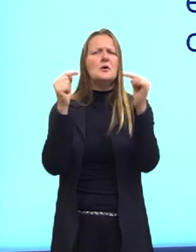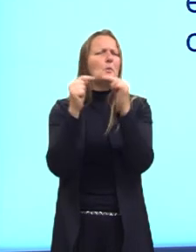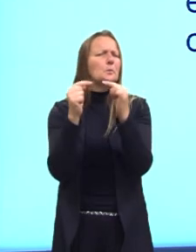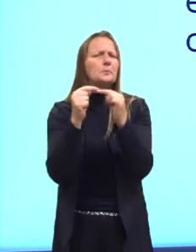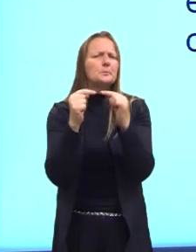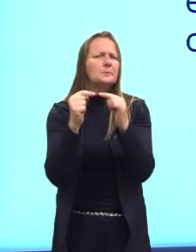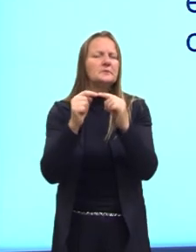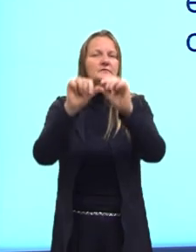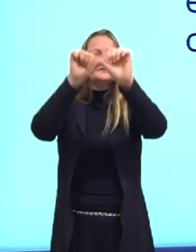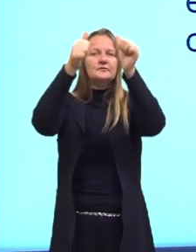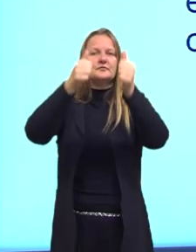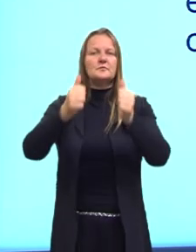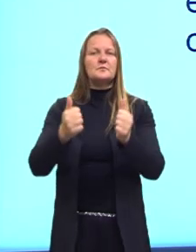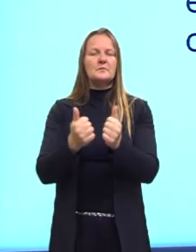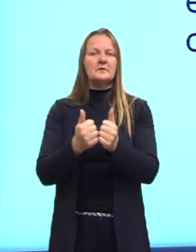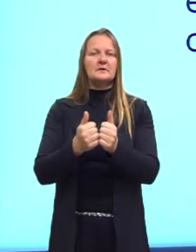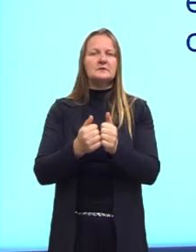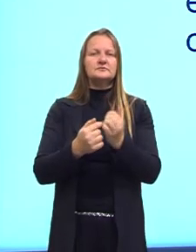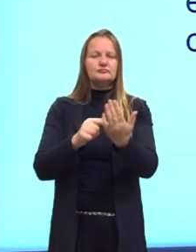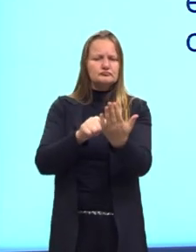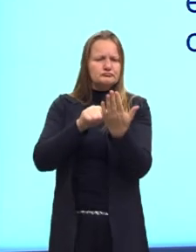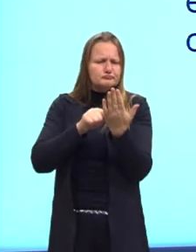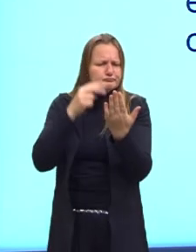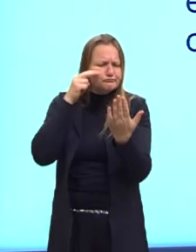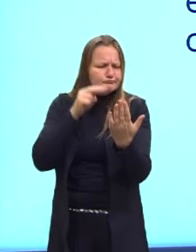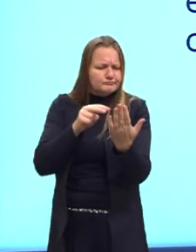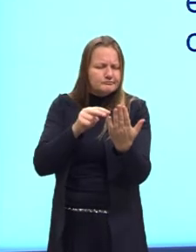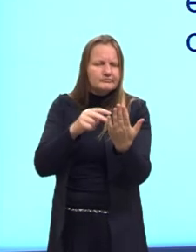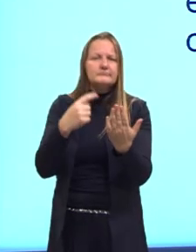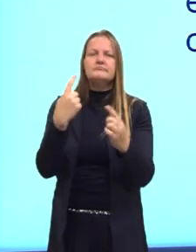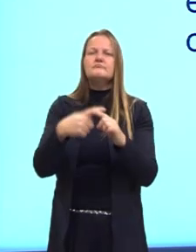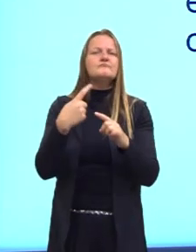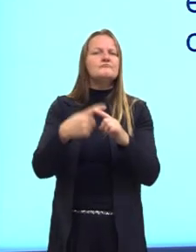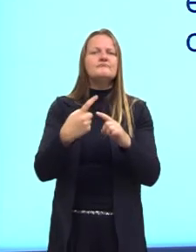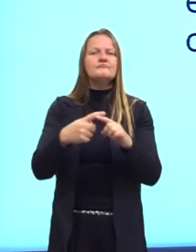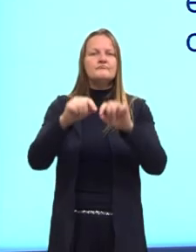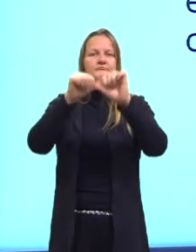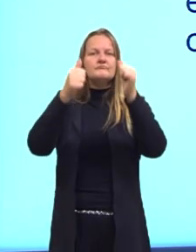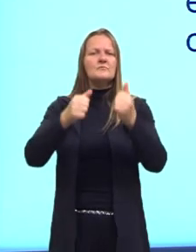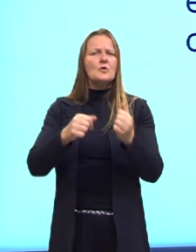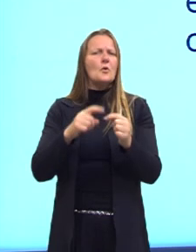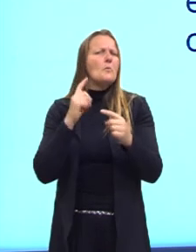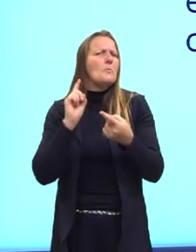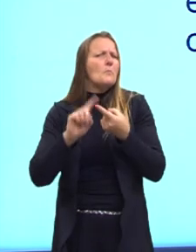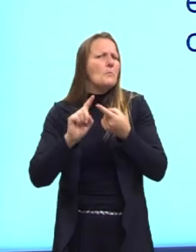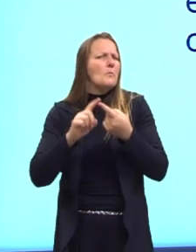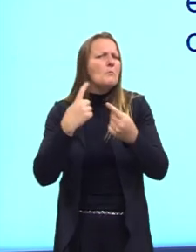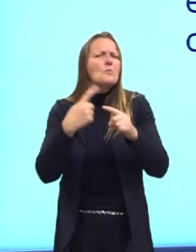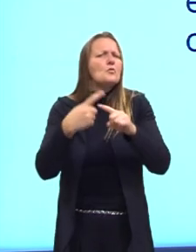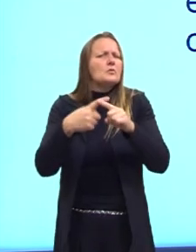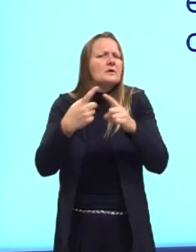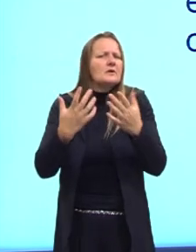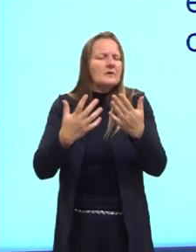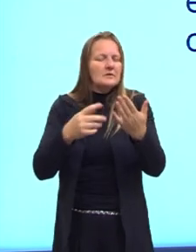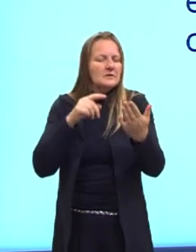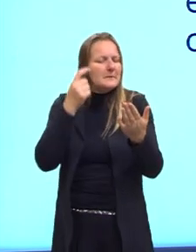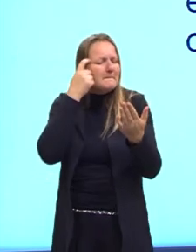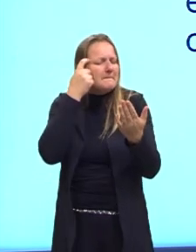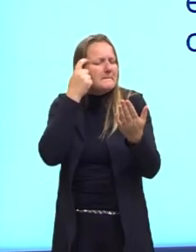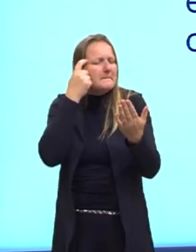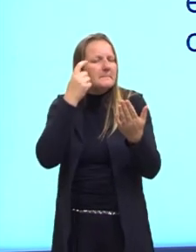por que ela está sendo feita? Por que ela está sendo usada? Qual o propósito de se trazer aquilo?